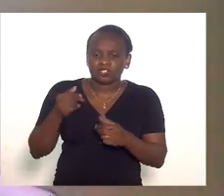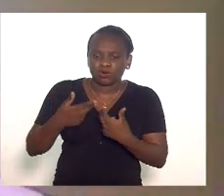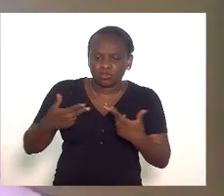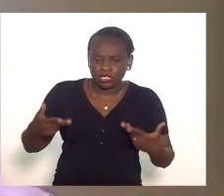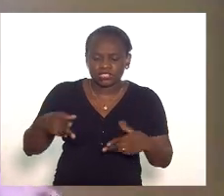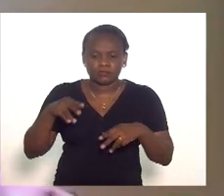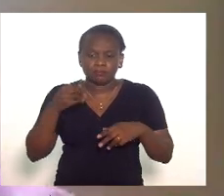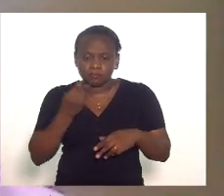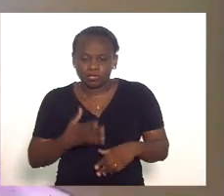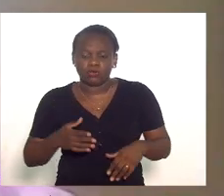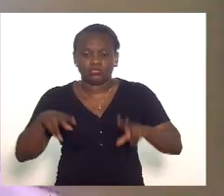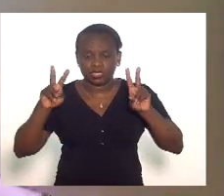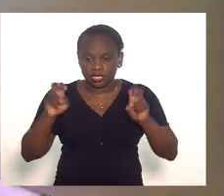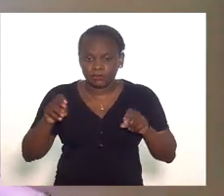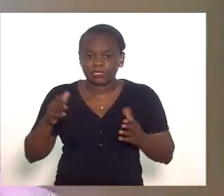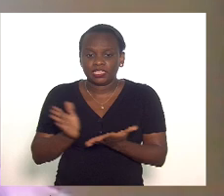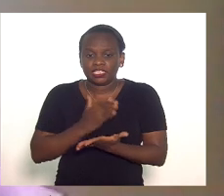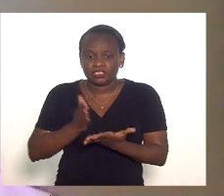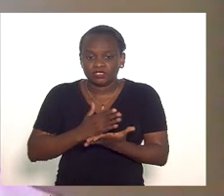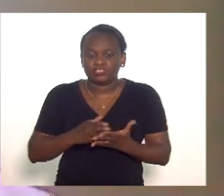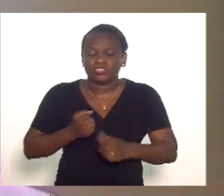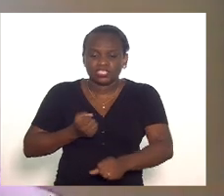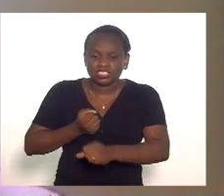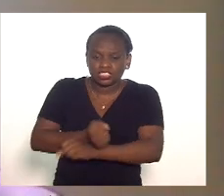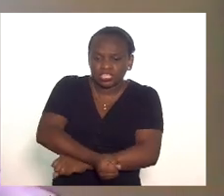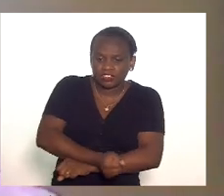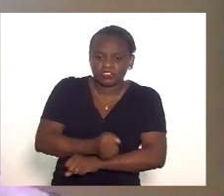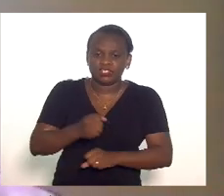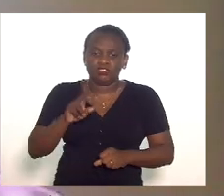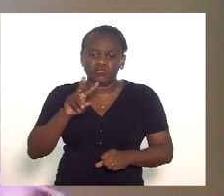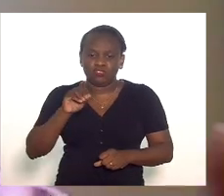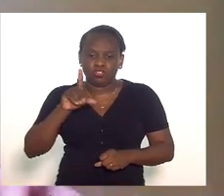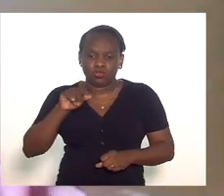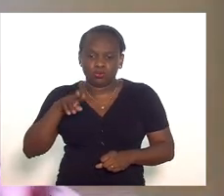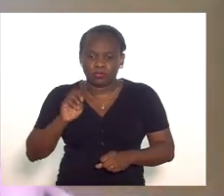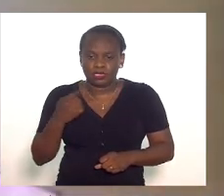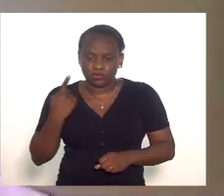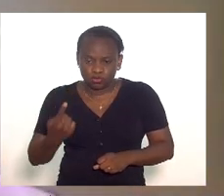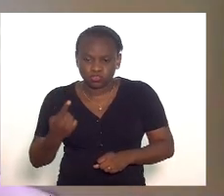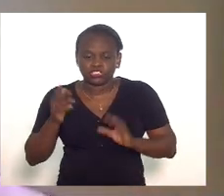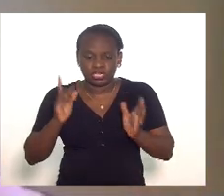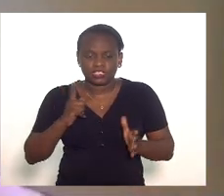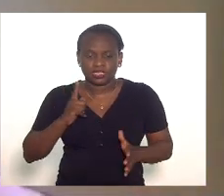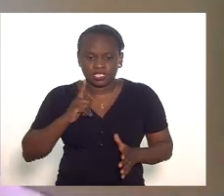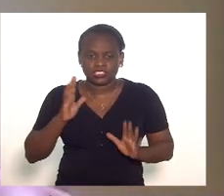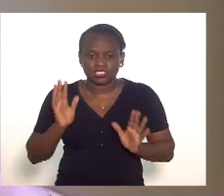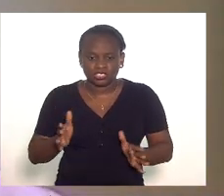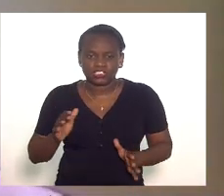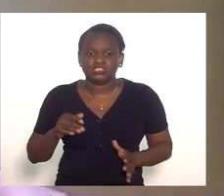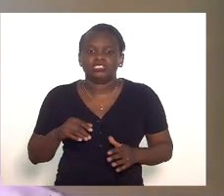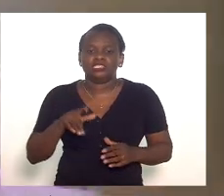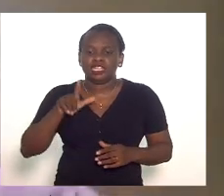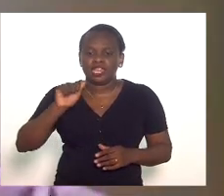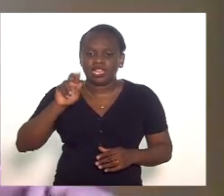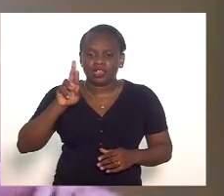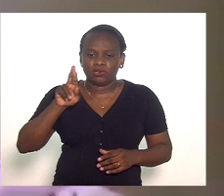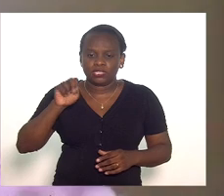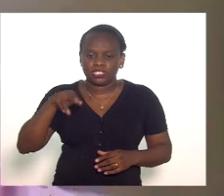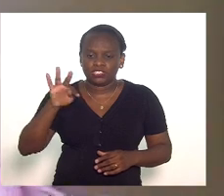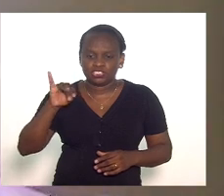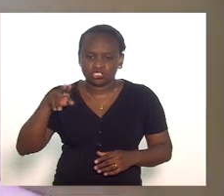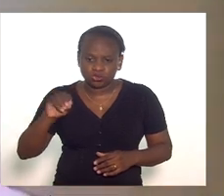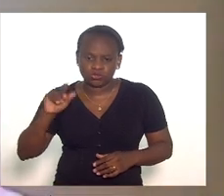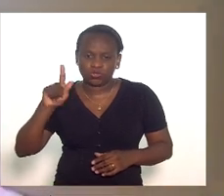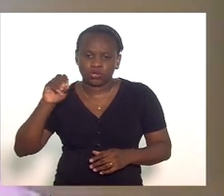sobre o tema eu quero citar aqui o livro Escravidão no seu volume 1 já disponível há algum tempo do Laurentino Gomes pesquisas